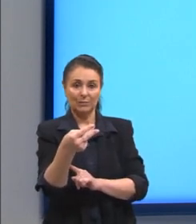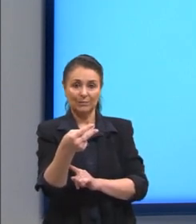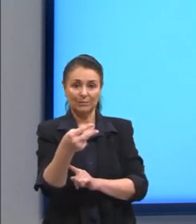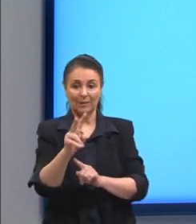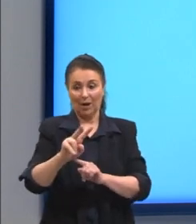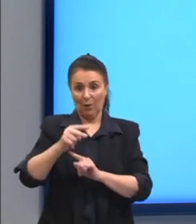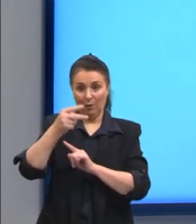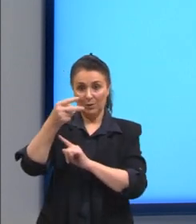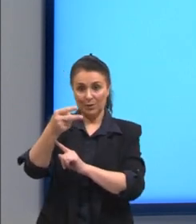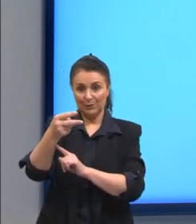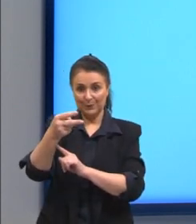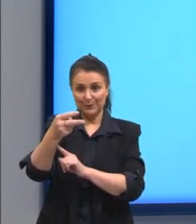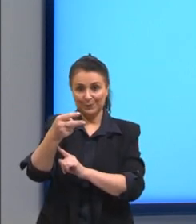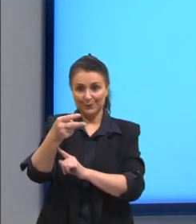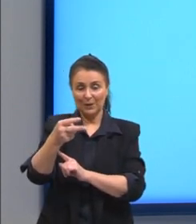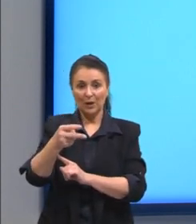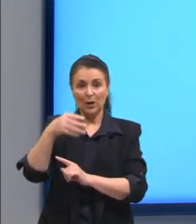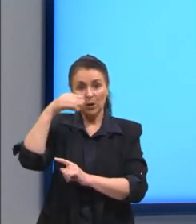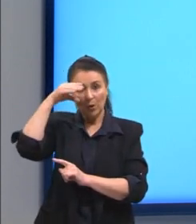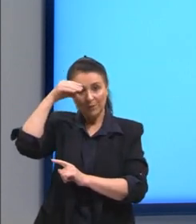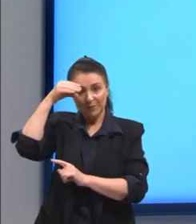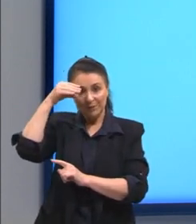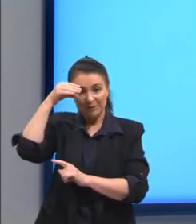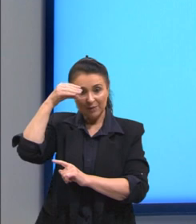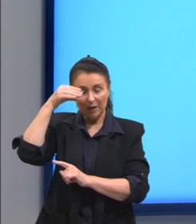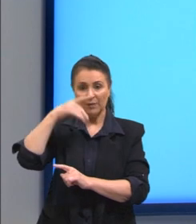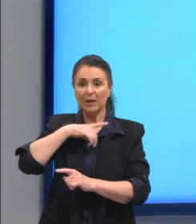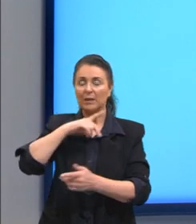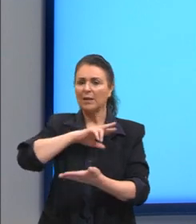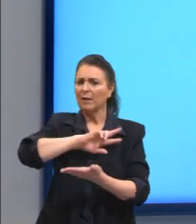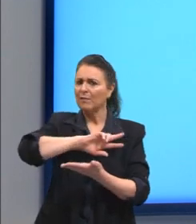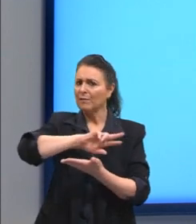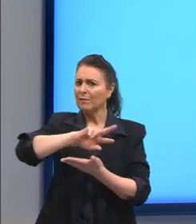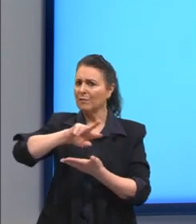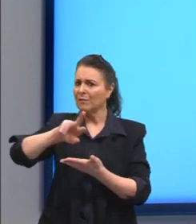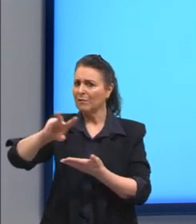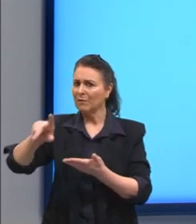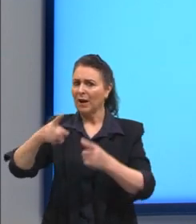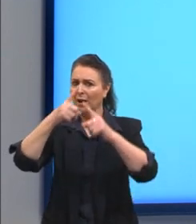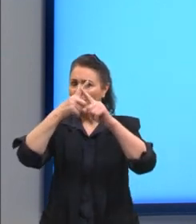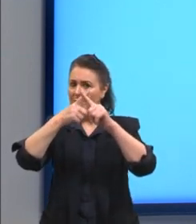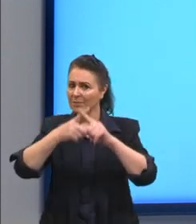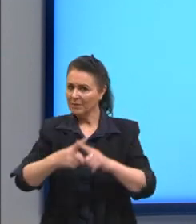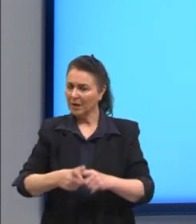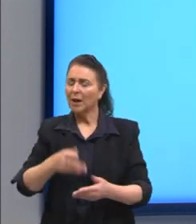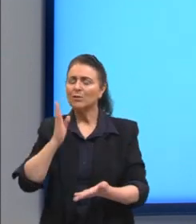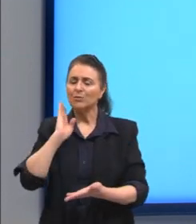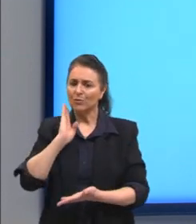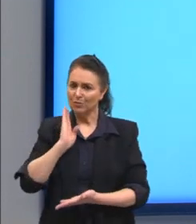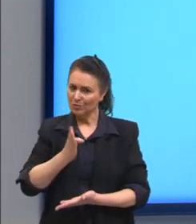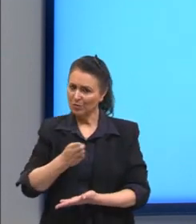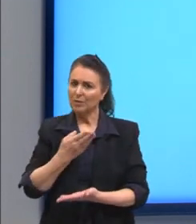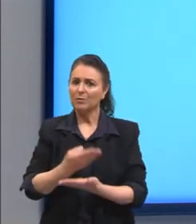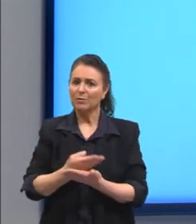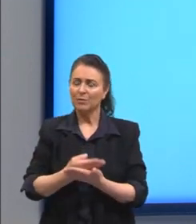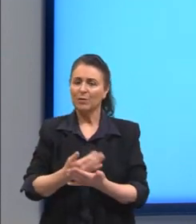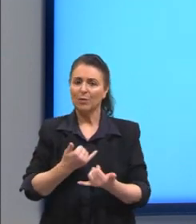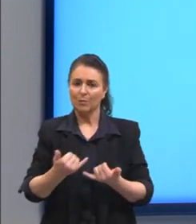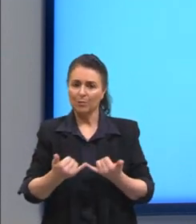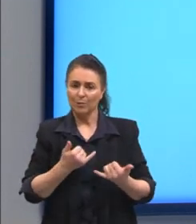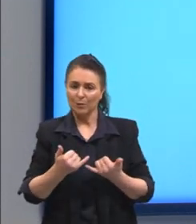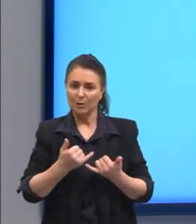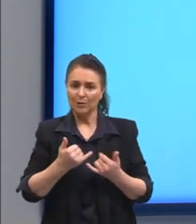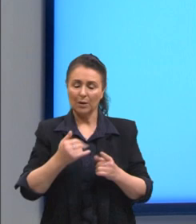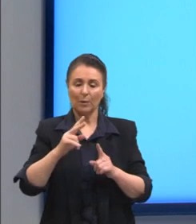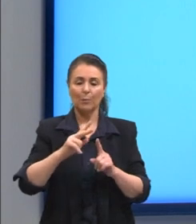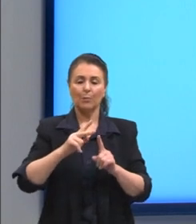quadrado observem que aqui nós temos várias propriedades também que nós já estudamos como por exemplo a potência